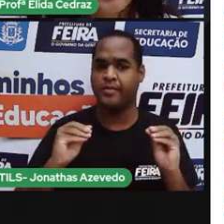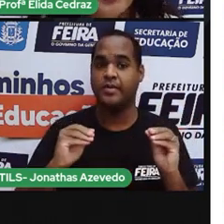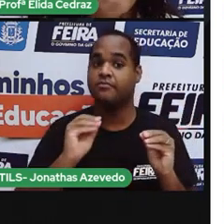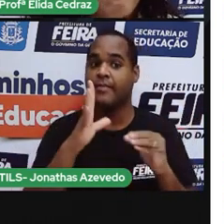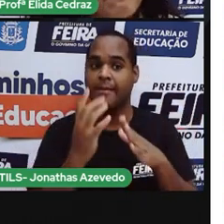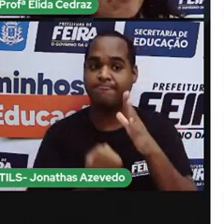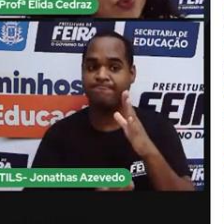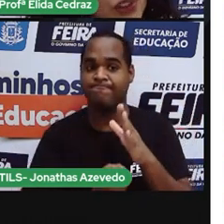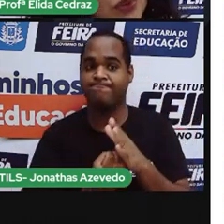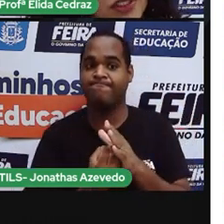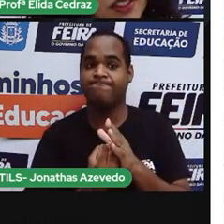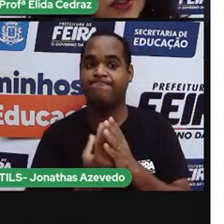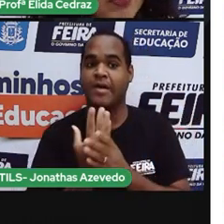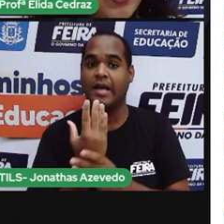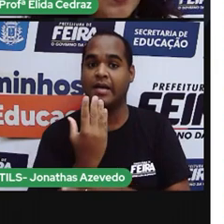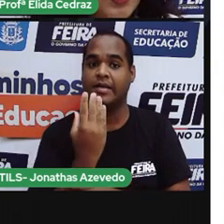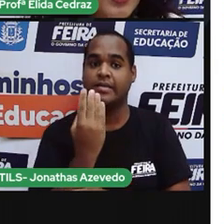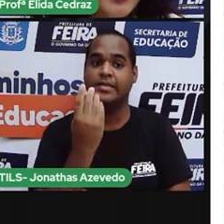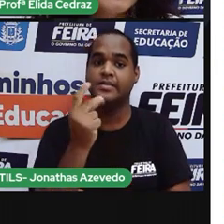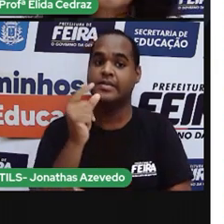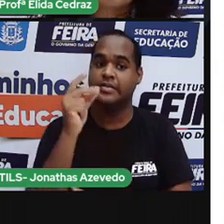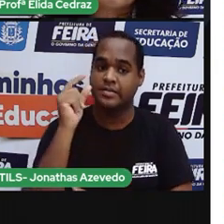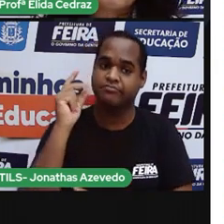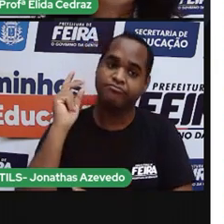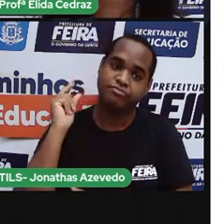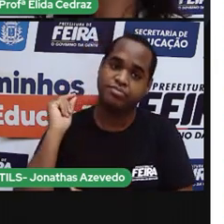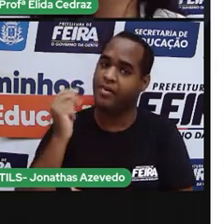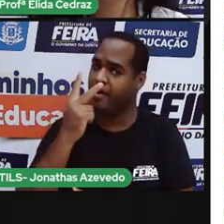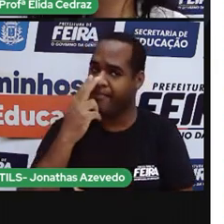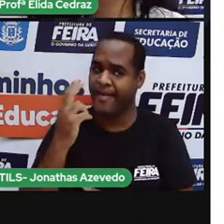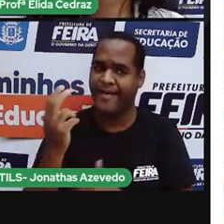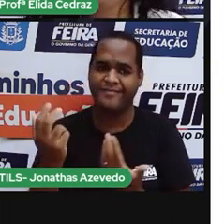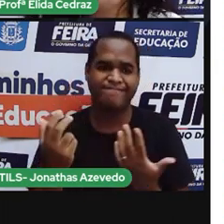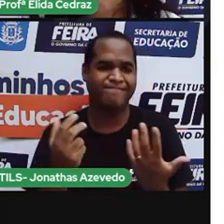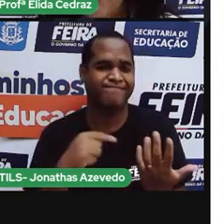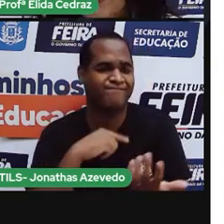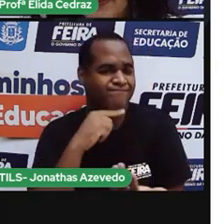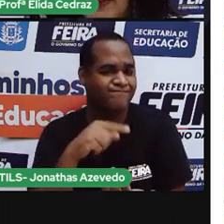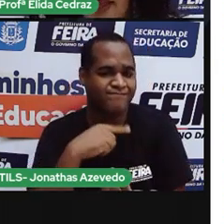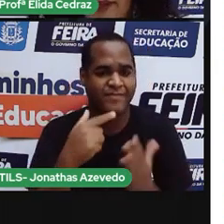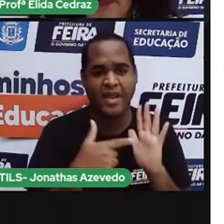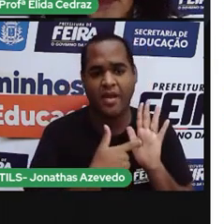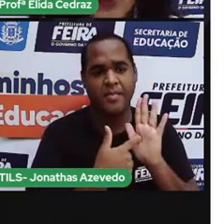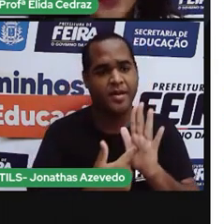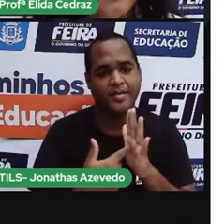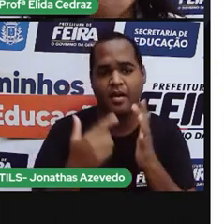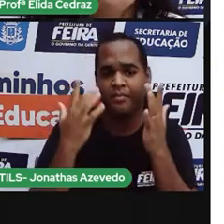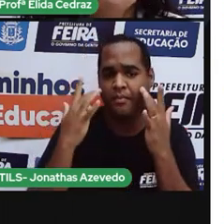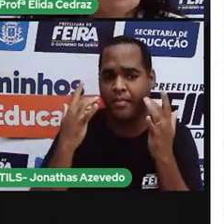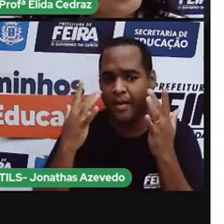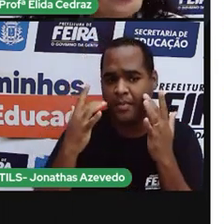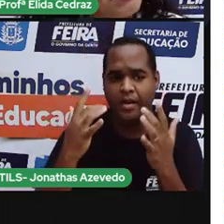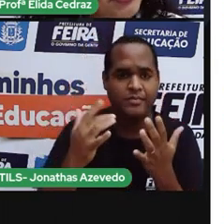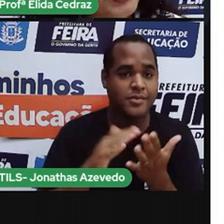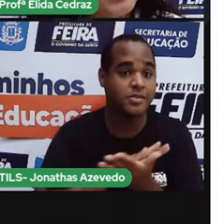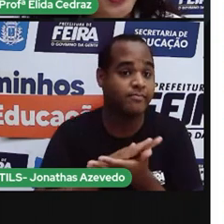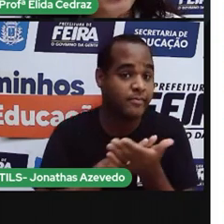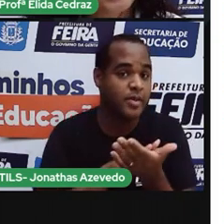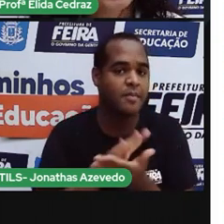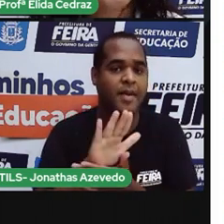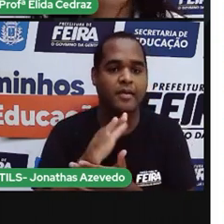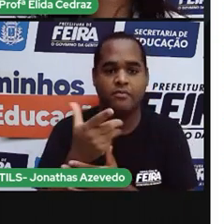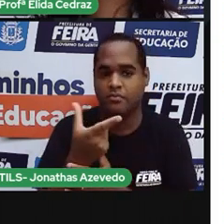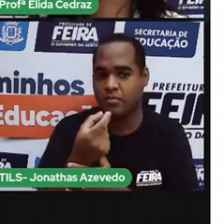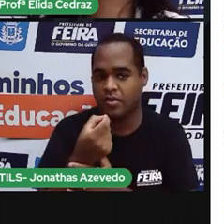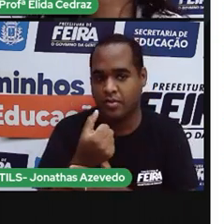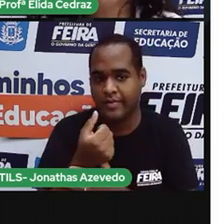Há muitos anos, eles ficaram sem poder se apresentar. Mas em 2007,